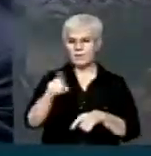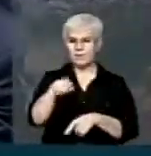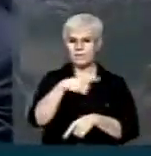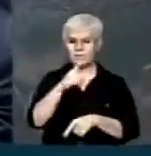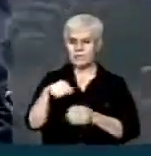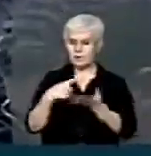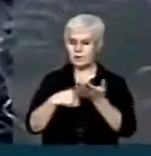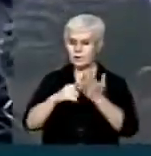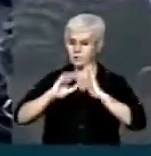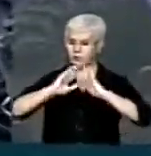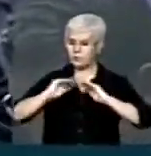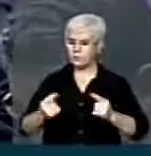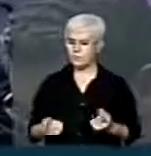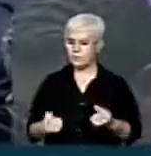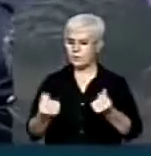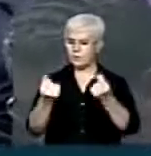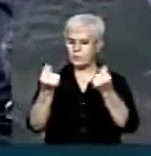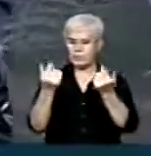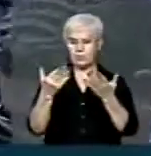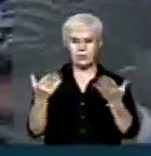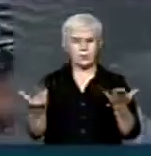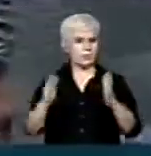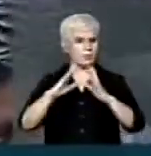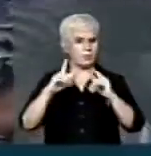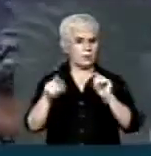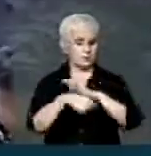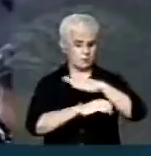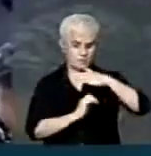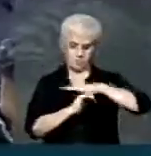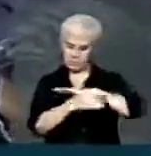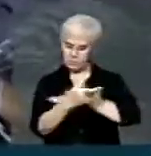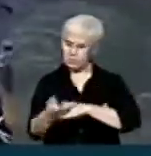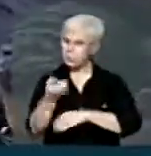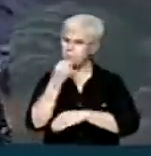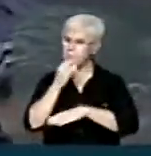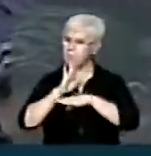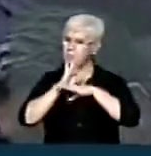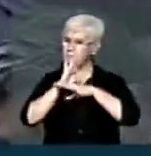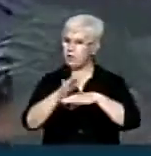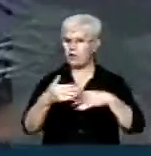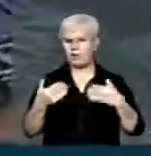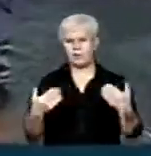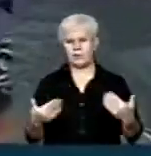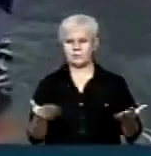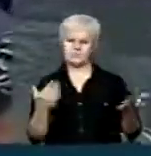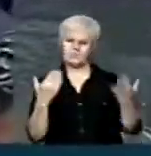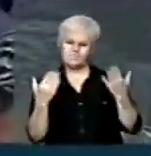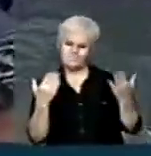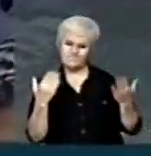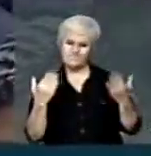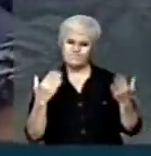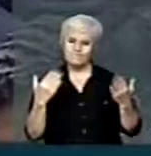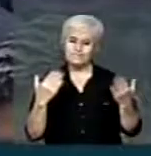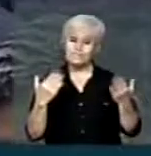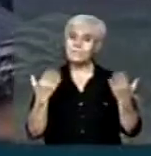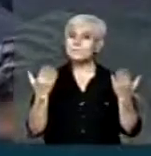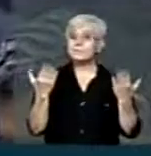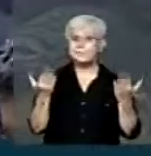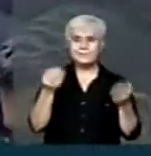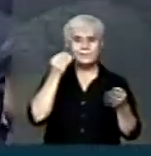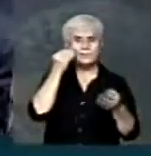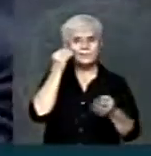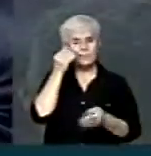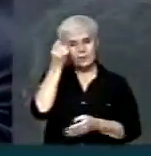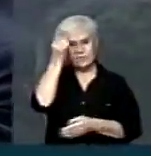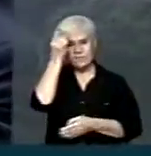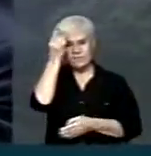campanhas, claro que as empreiteiras aqui são muito beneficiadas. Então, é facilidades